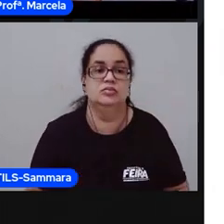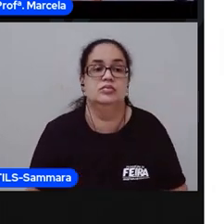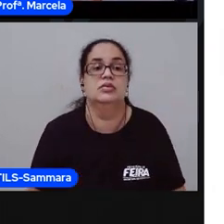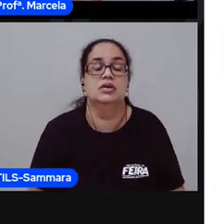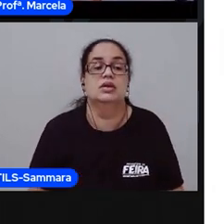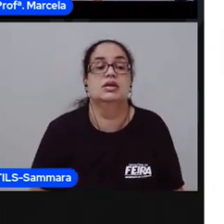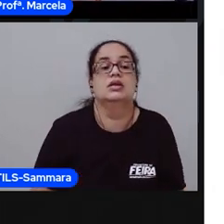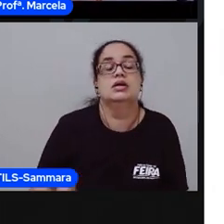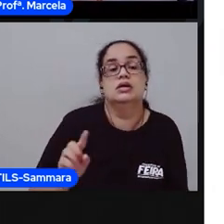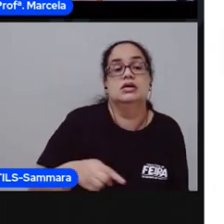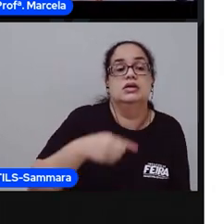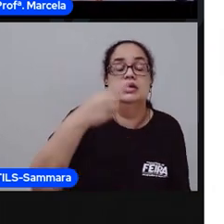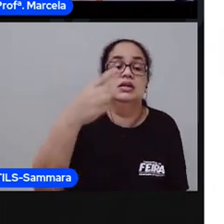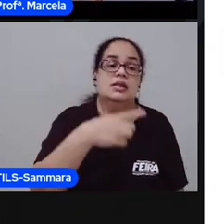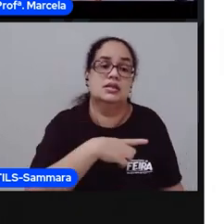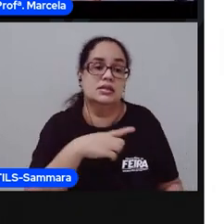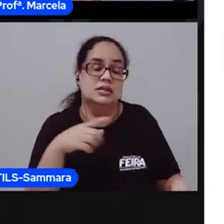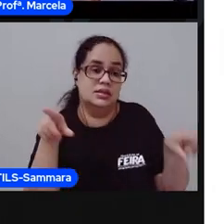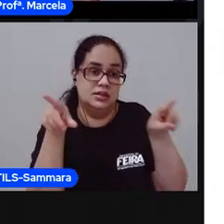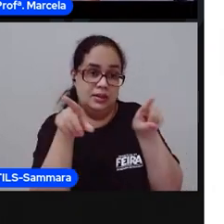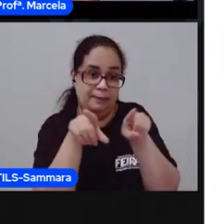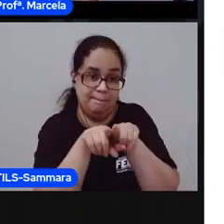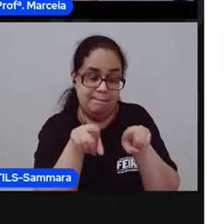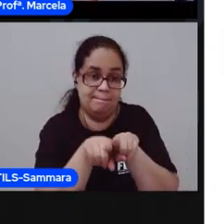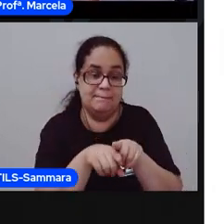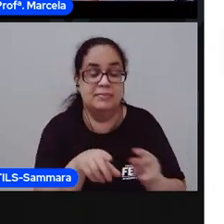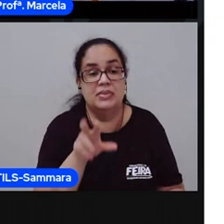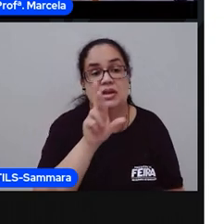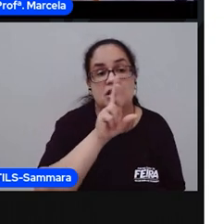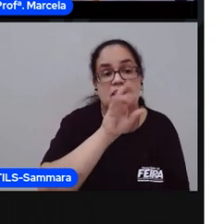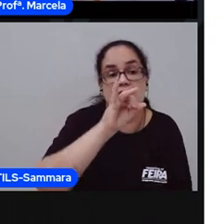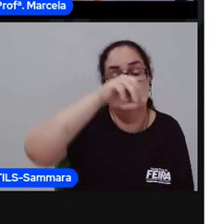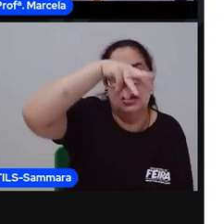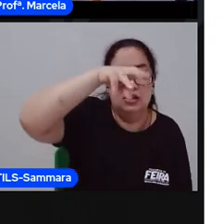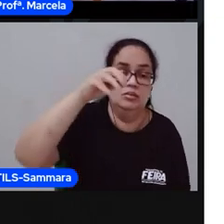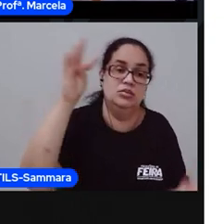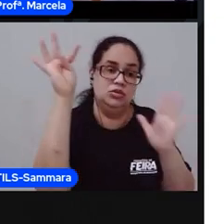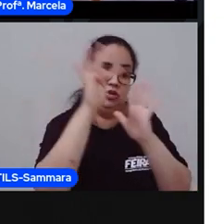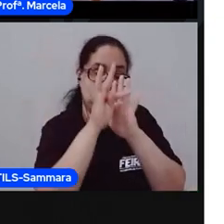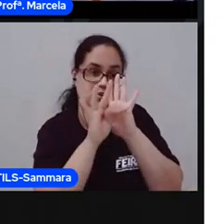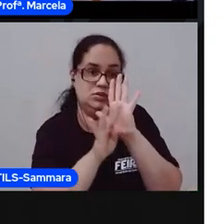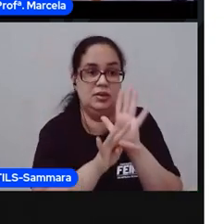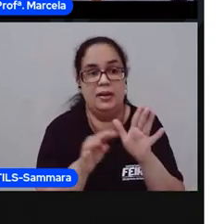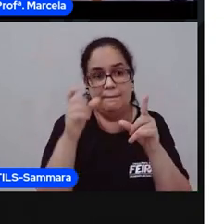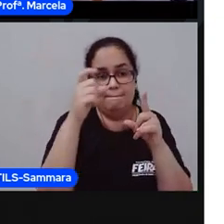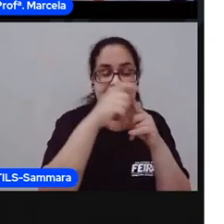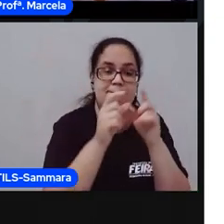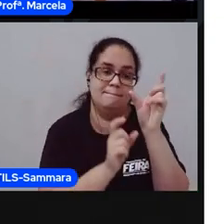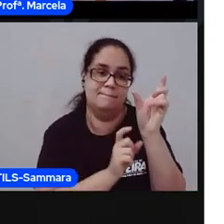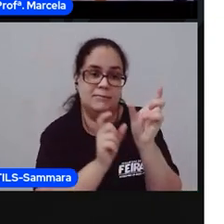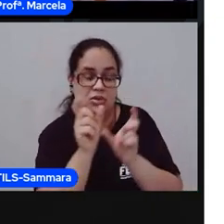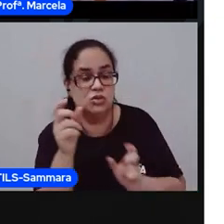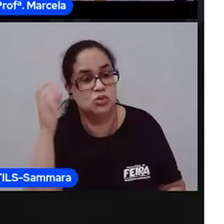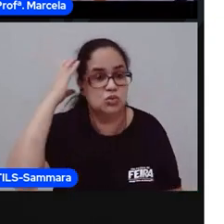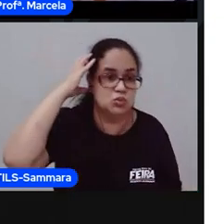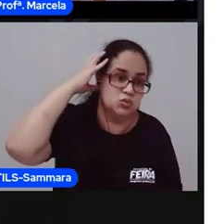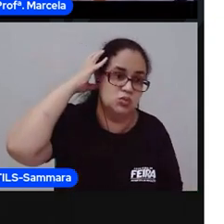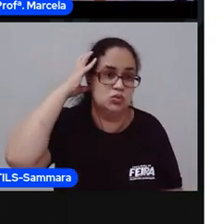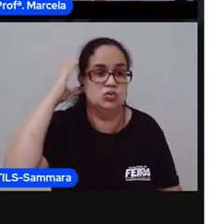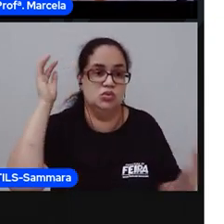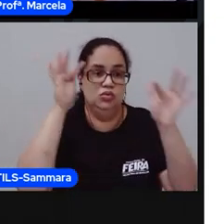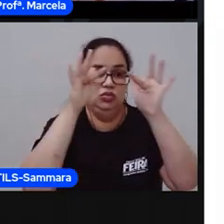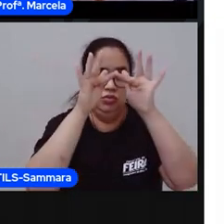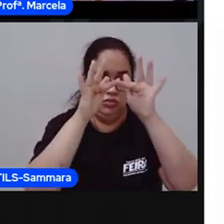Além disso, a gente também viu as rimas no texto. Aquelas palavras que têm um som semelhante no final.